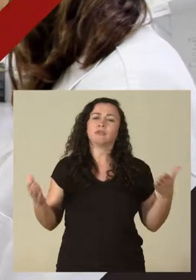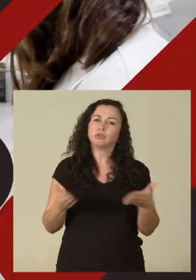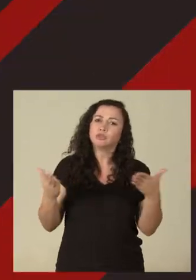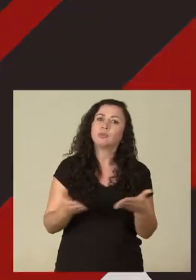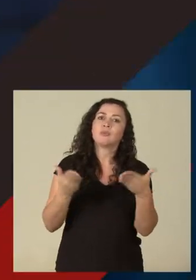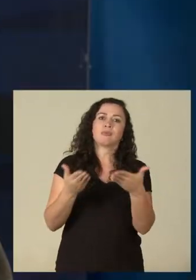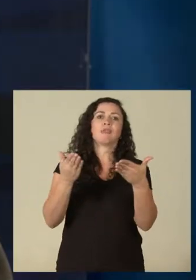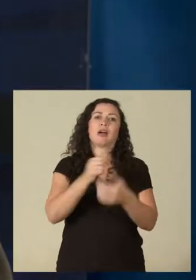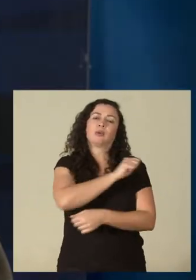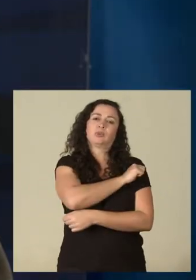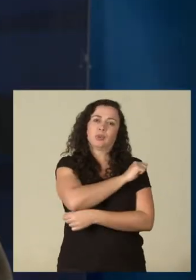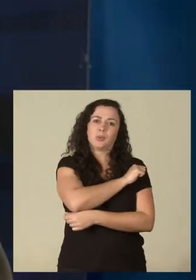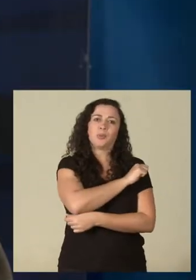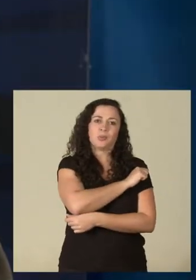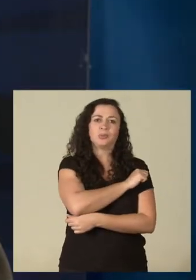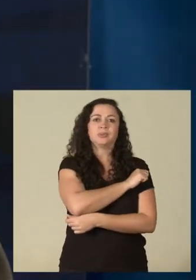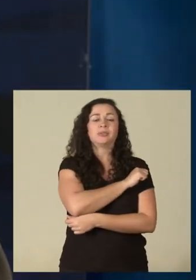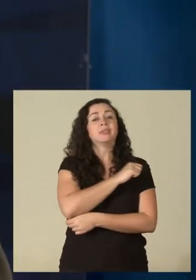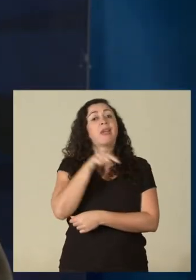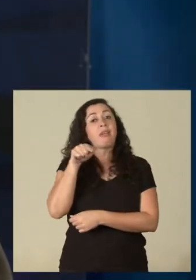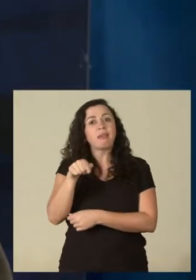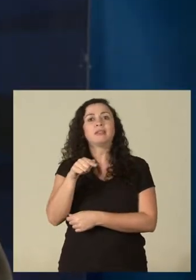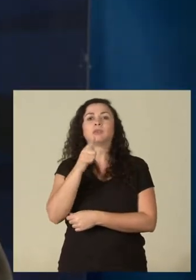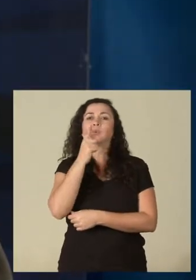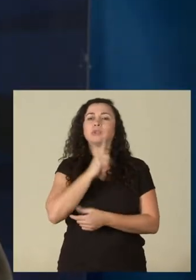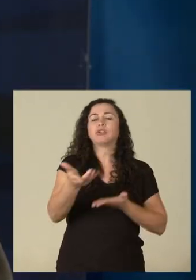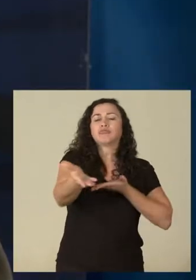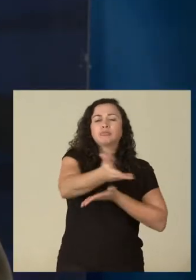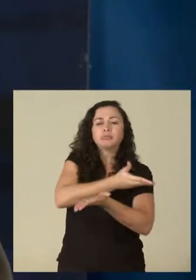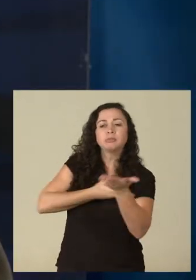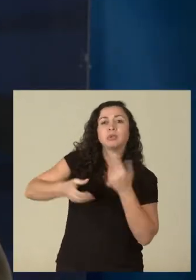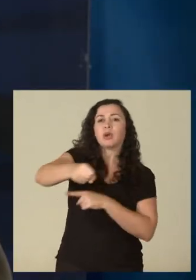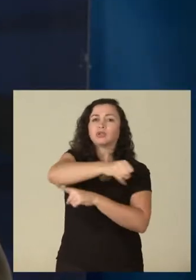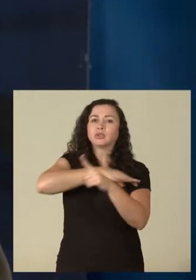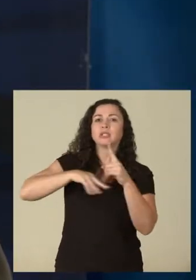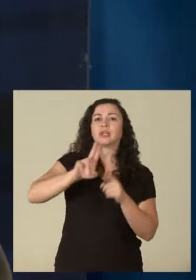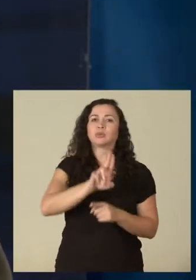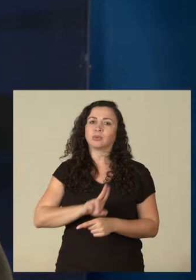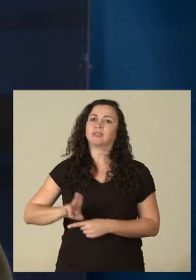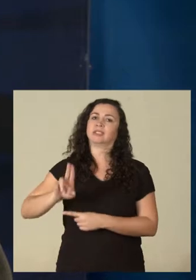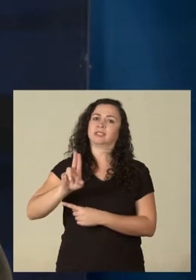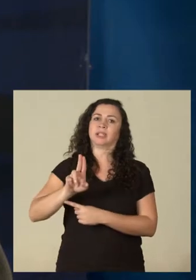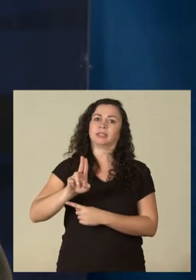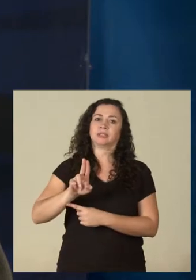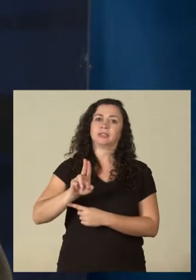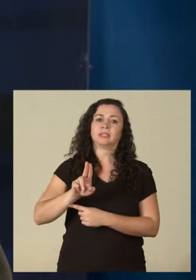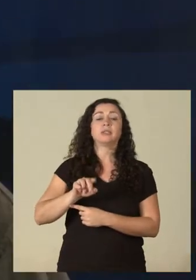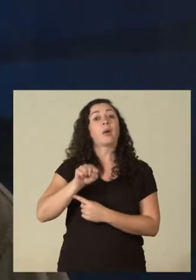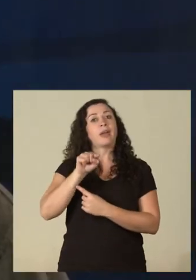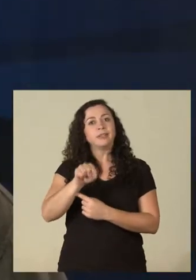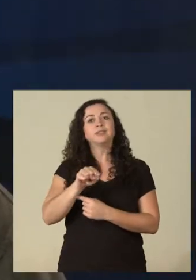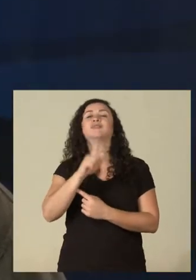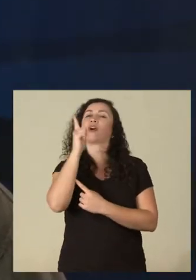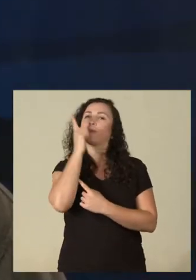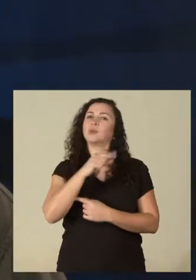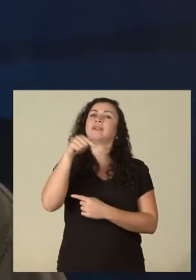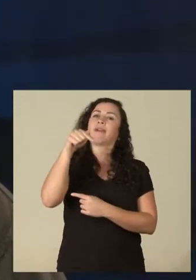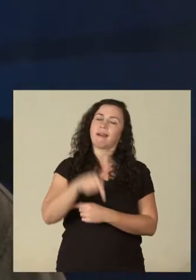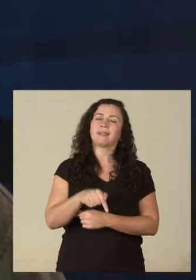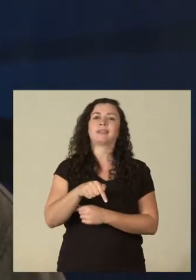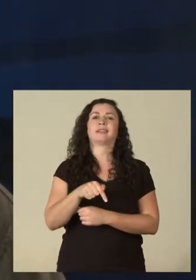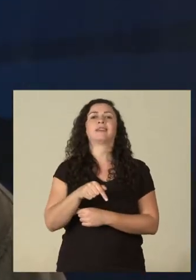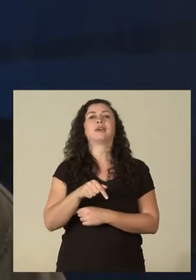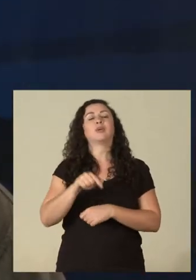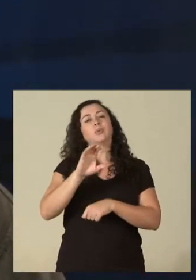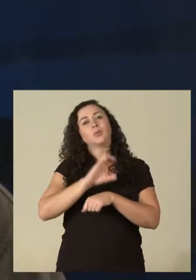a ser feita, ser estimulada nos nossos alunos para que esse retorno seja cada vez mais visível. E é algo que você